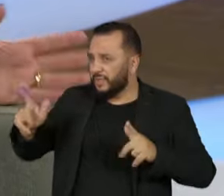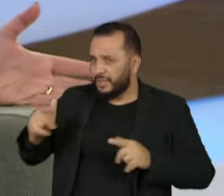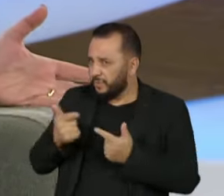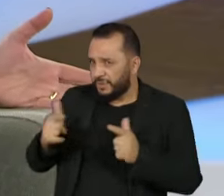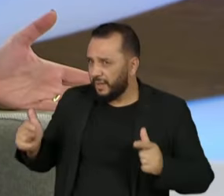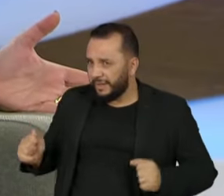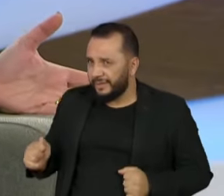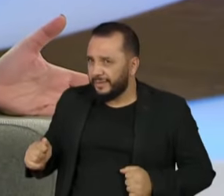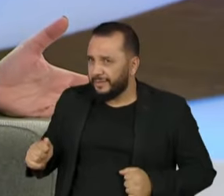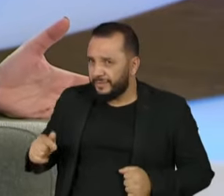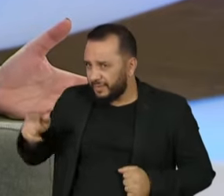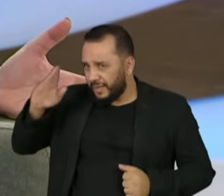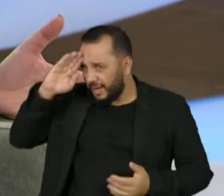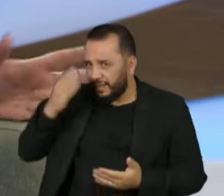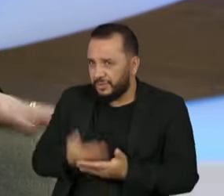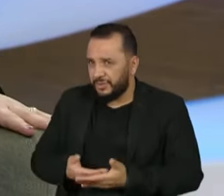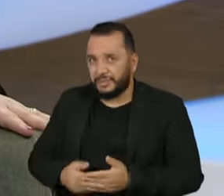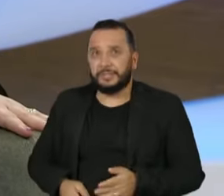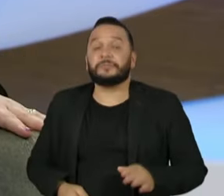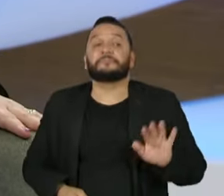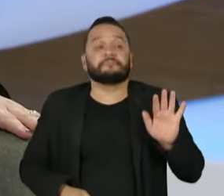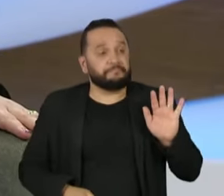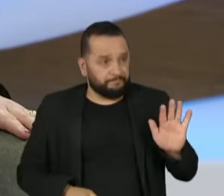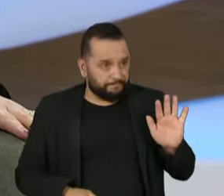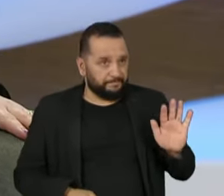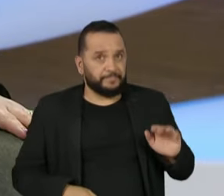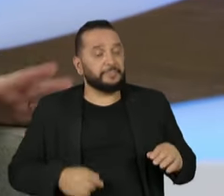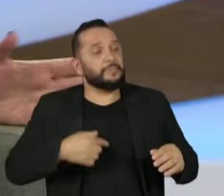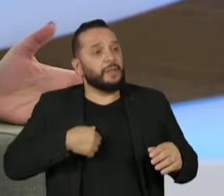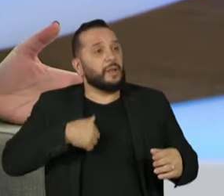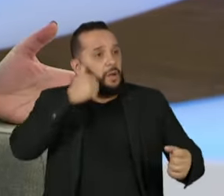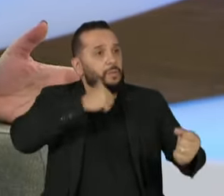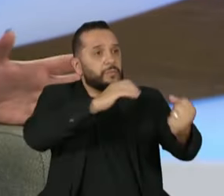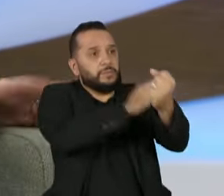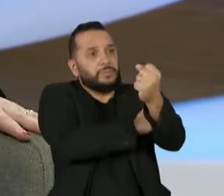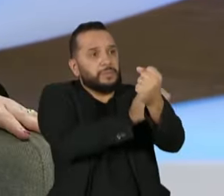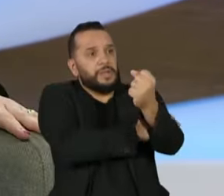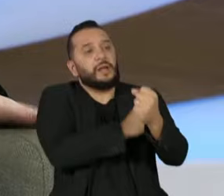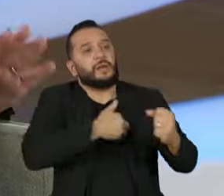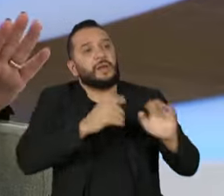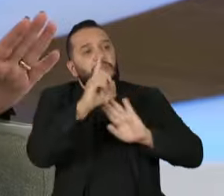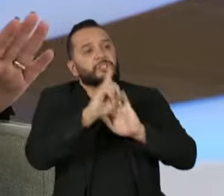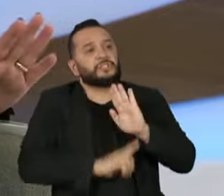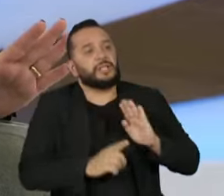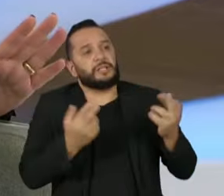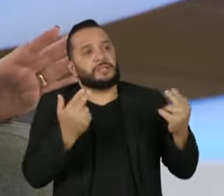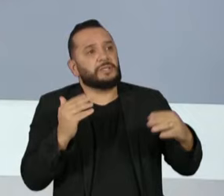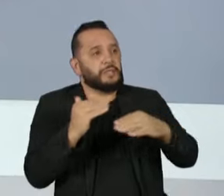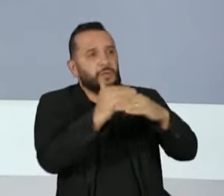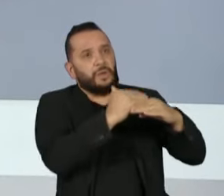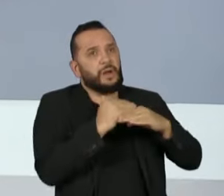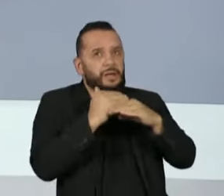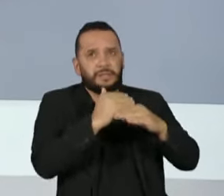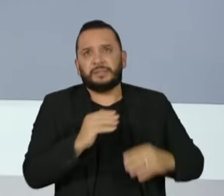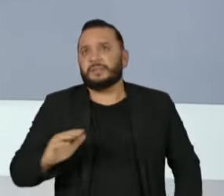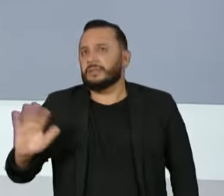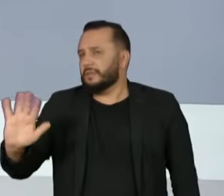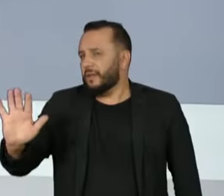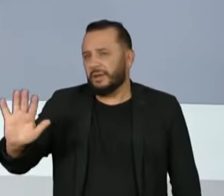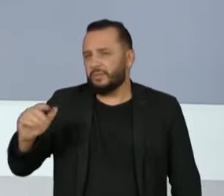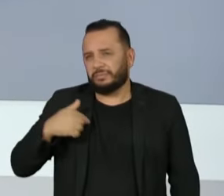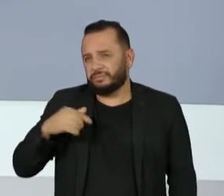Thaís, eu não sei. Vamos lá. Ser feminista, para mim, é defender direitos iguais. É eu estou me referindo